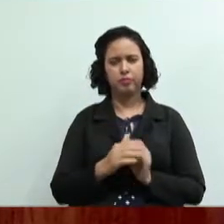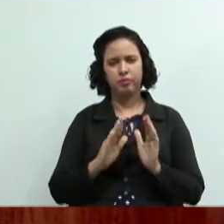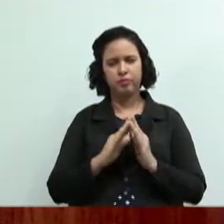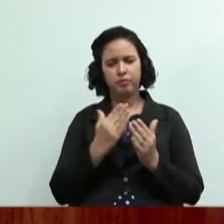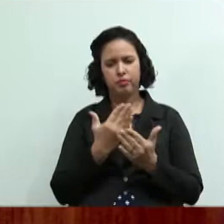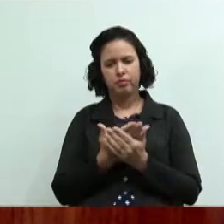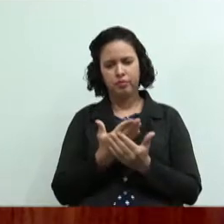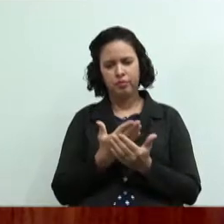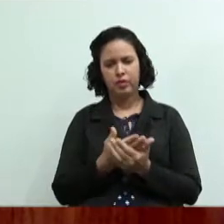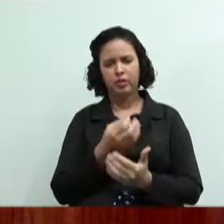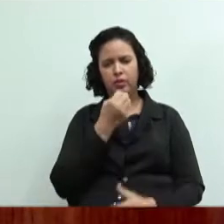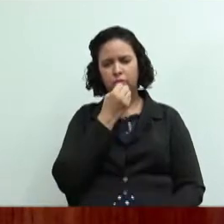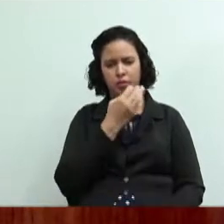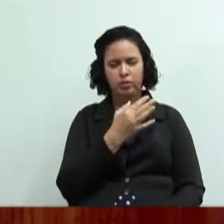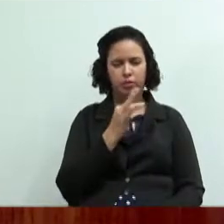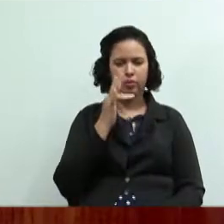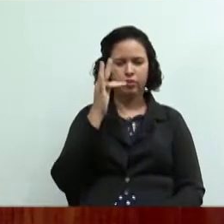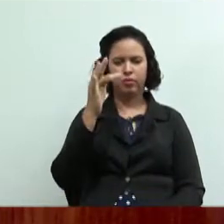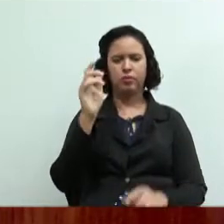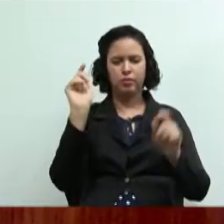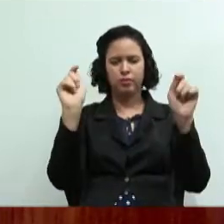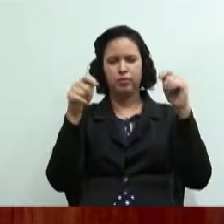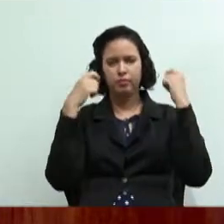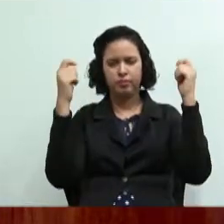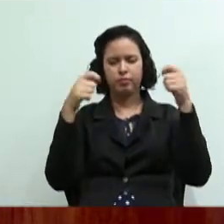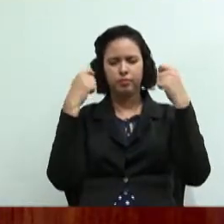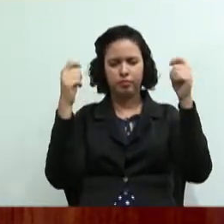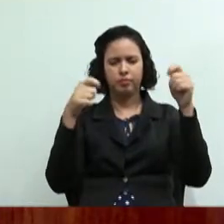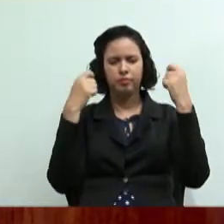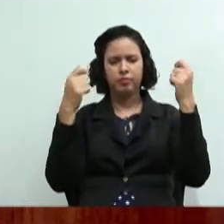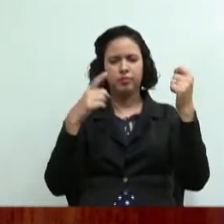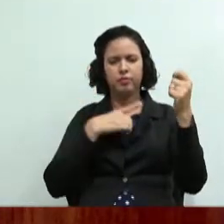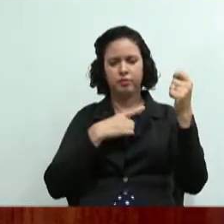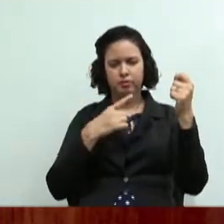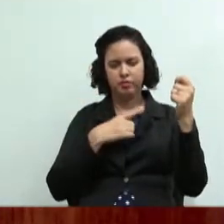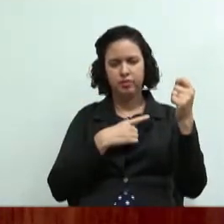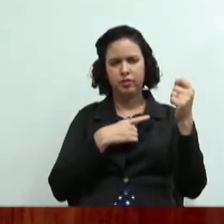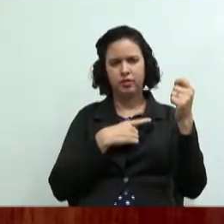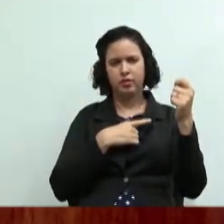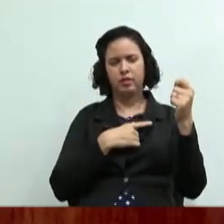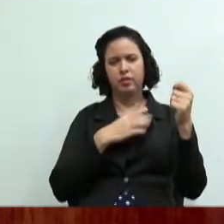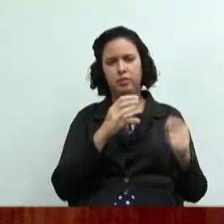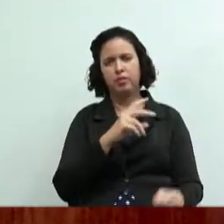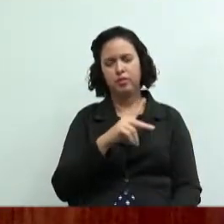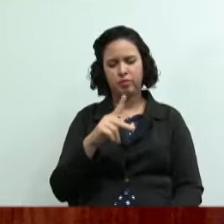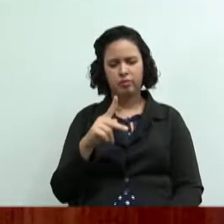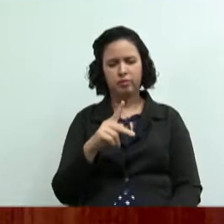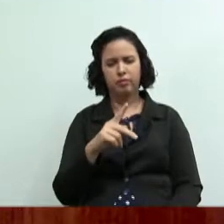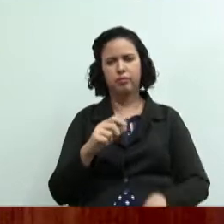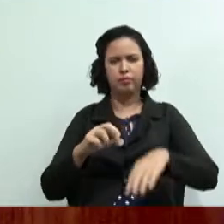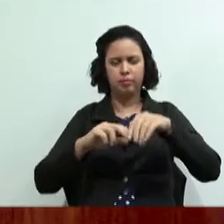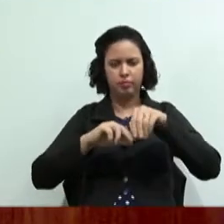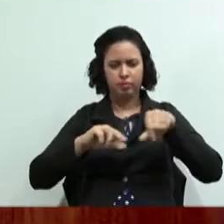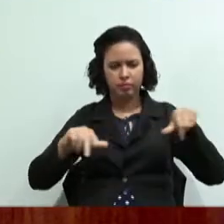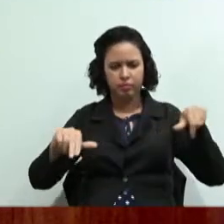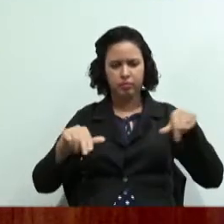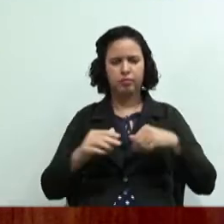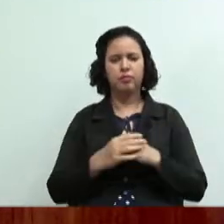do Garimpo Bom Futuro Ariquemes inclusive lá eles tem uma cooperativa de mineração lá no Garimpo Bom Futuro